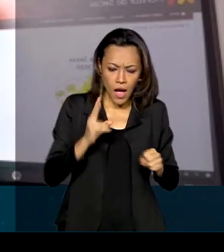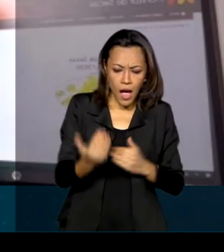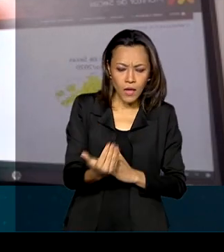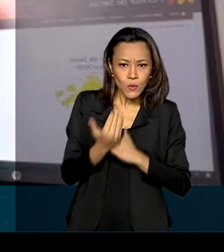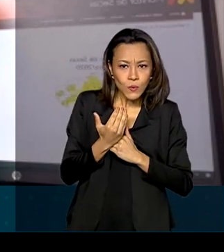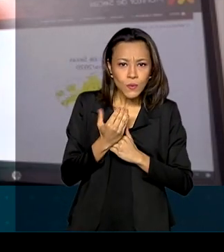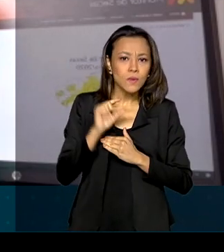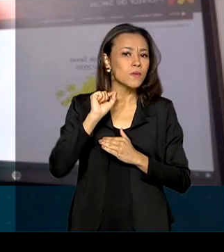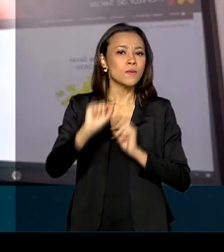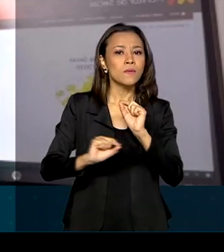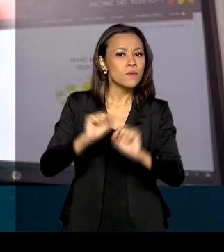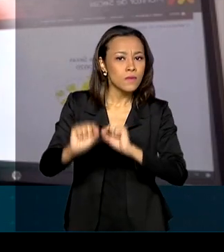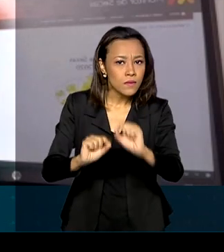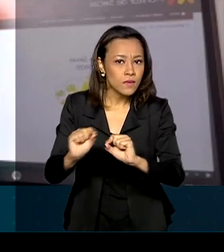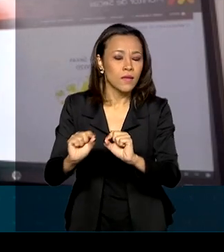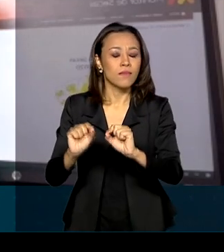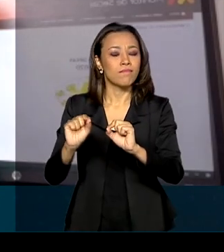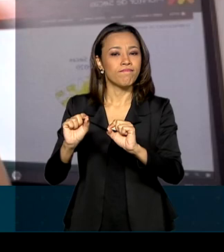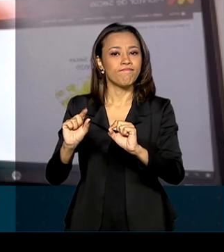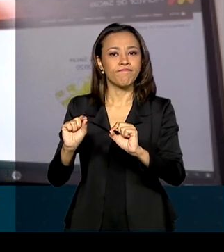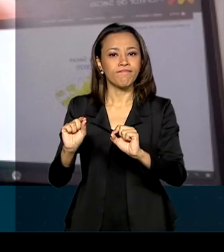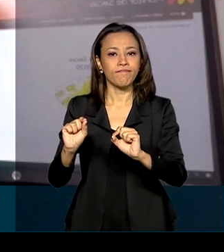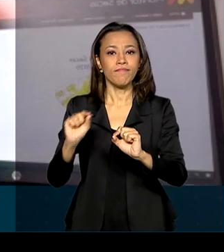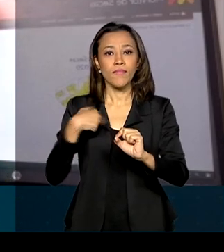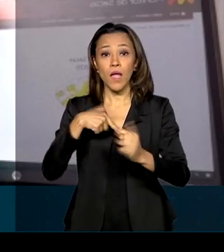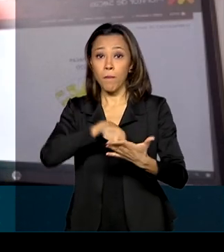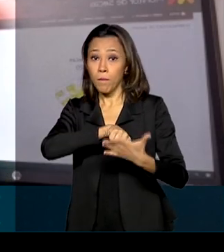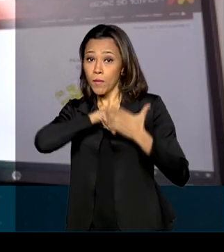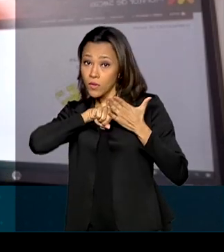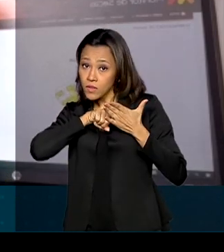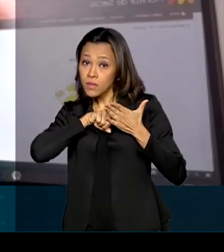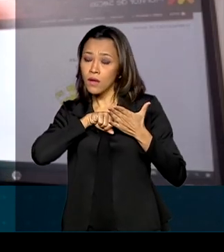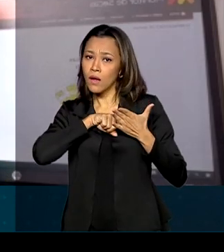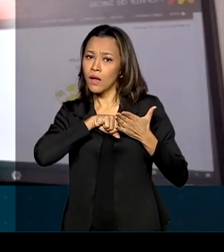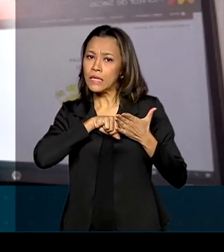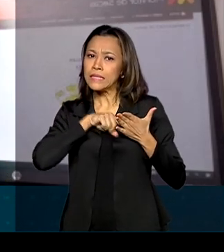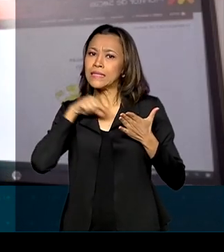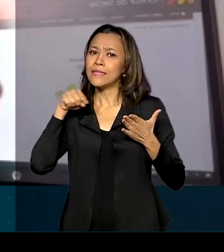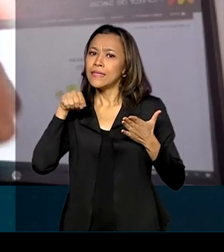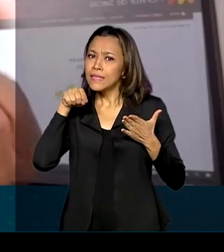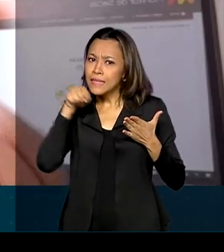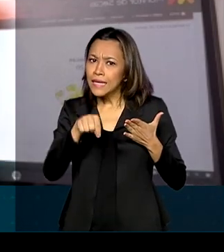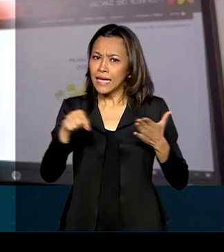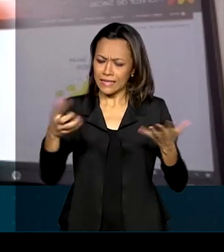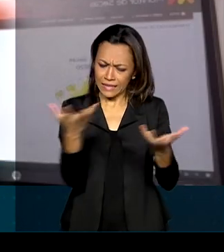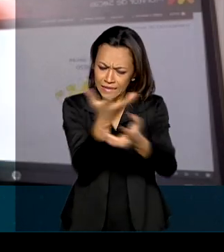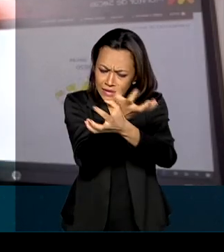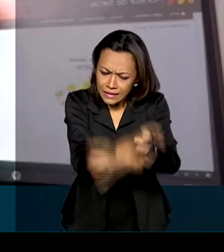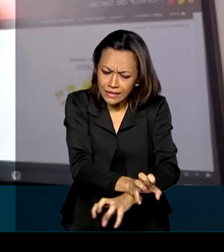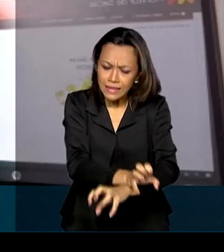produtor justamente a mostrar a ele o quanto é que a seca está afetando a sua região.